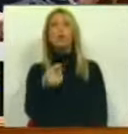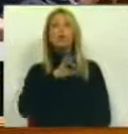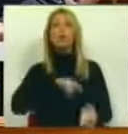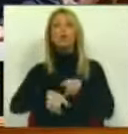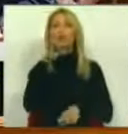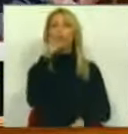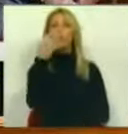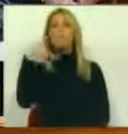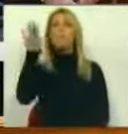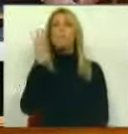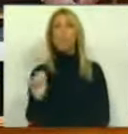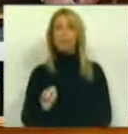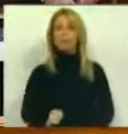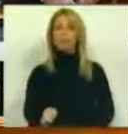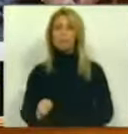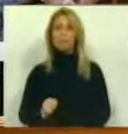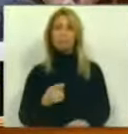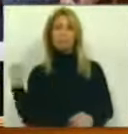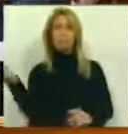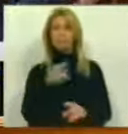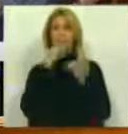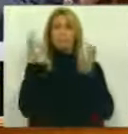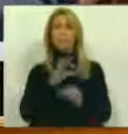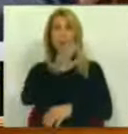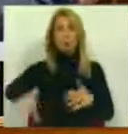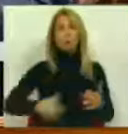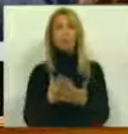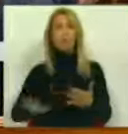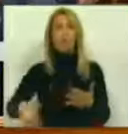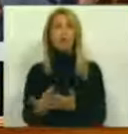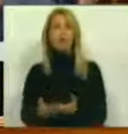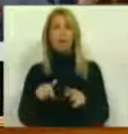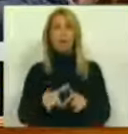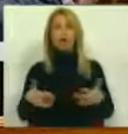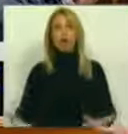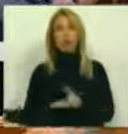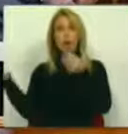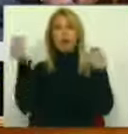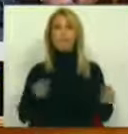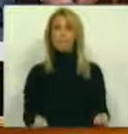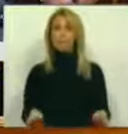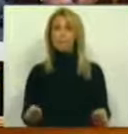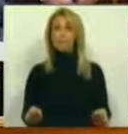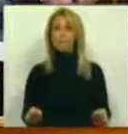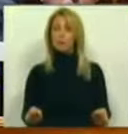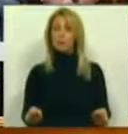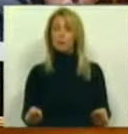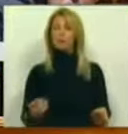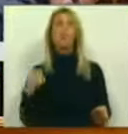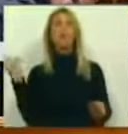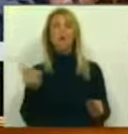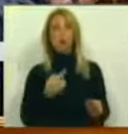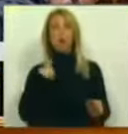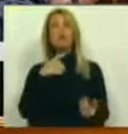deputados do Partido Socialista. Todas estas propostas que hoje aqui são apresentadas e que nós vamos, como disse,